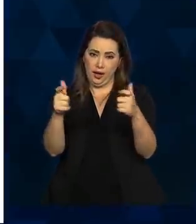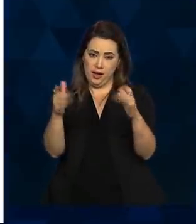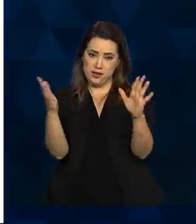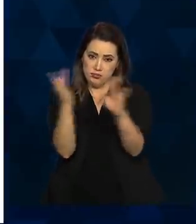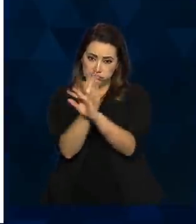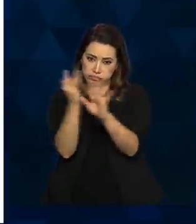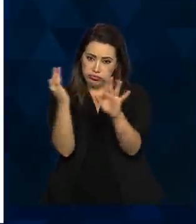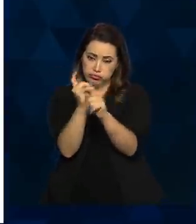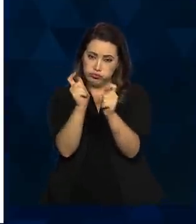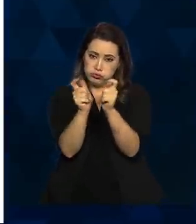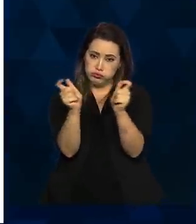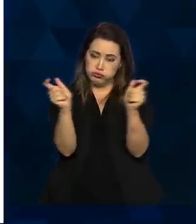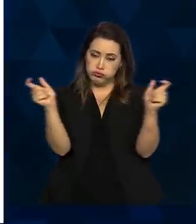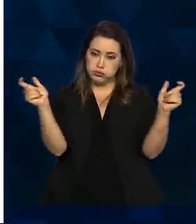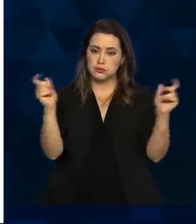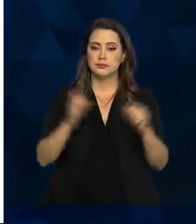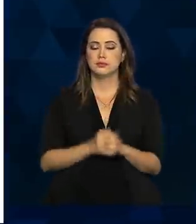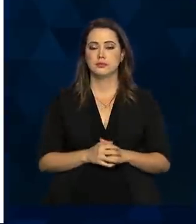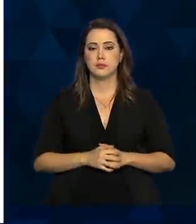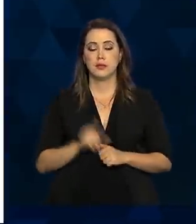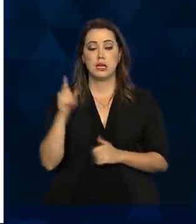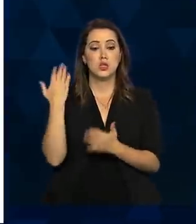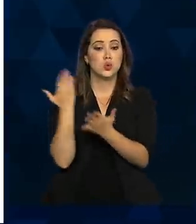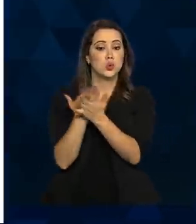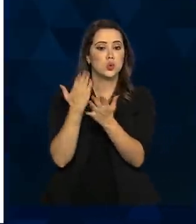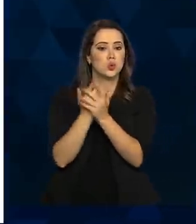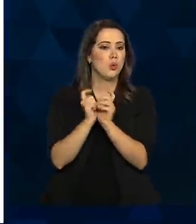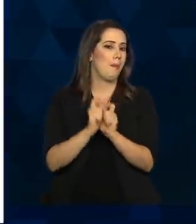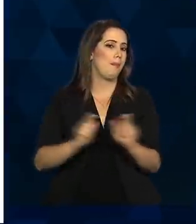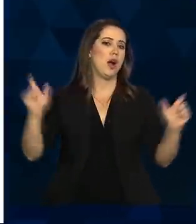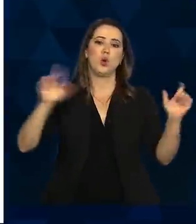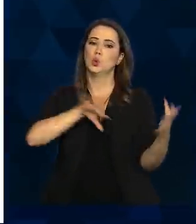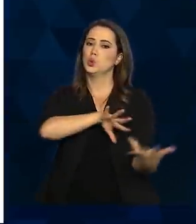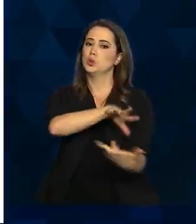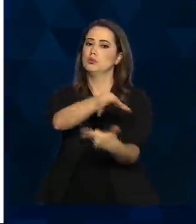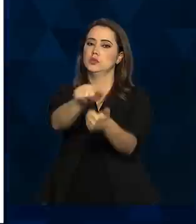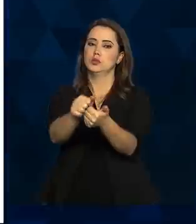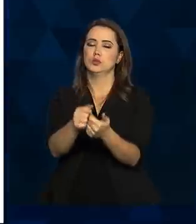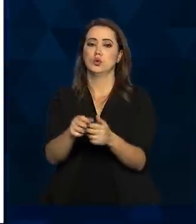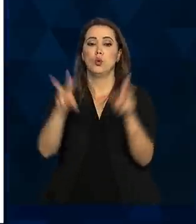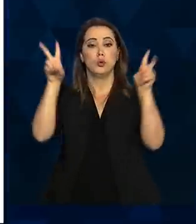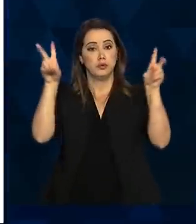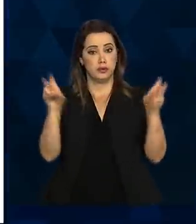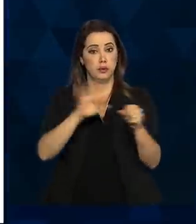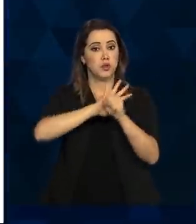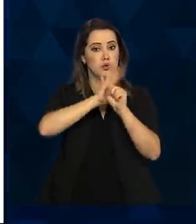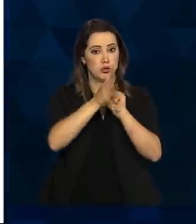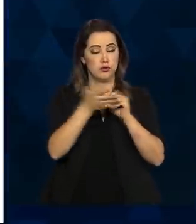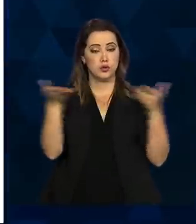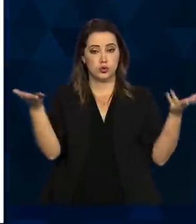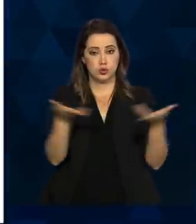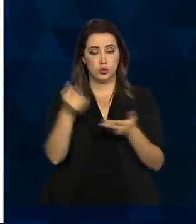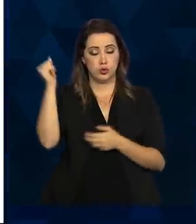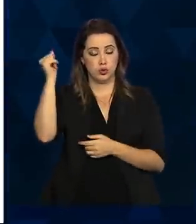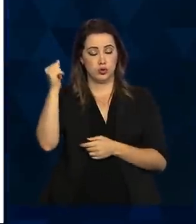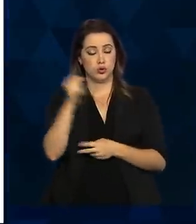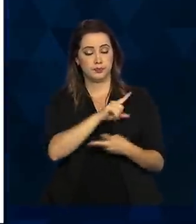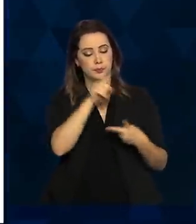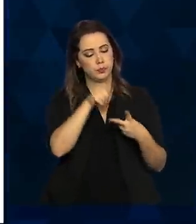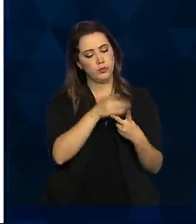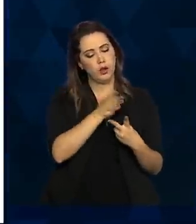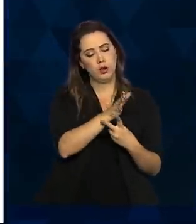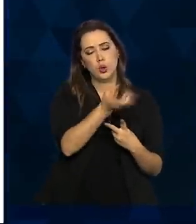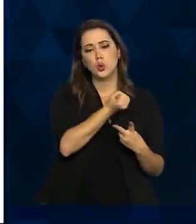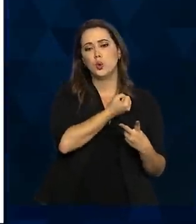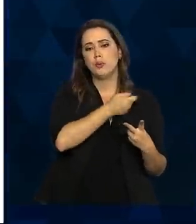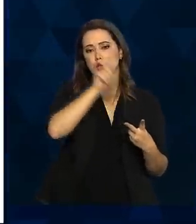Esse estudo, ele é o maior estudo epidemiológico do mundo sobre coronavírus hoje, em dois aspectos, no número de